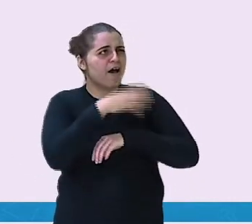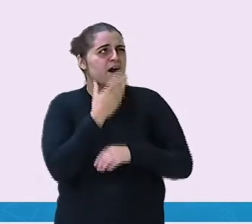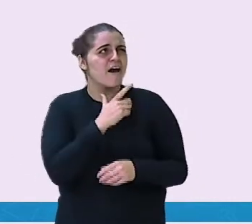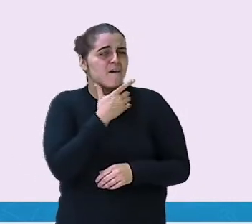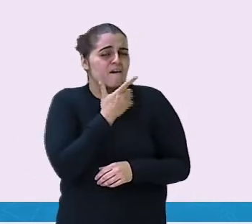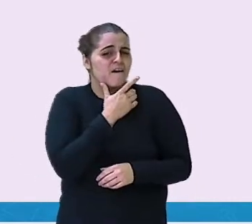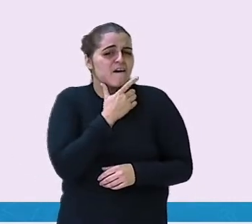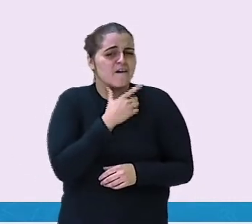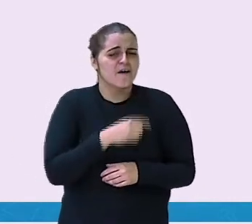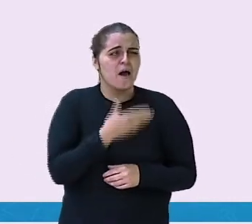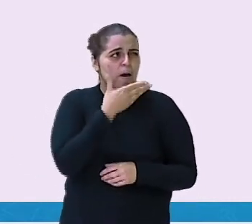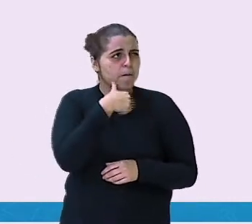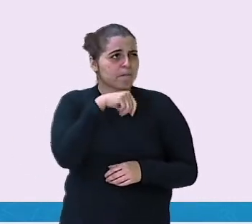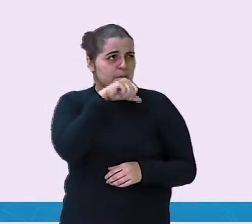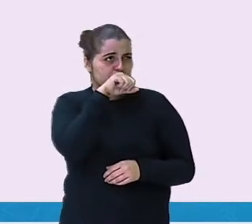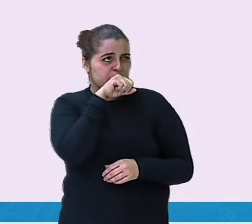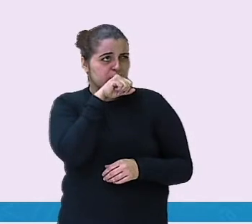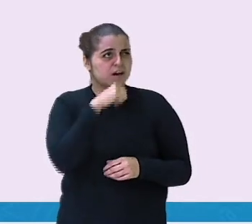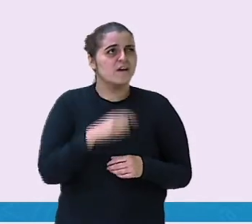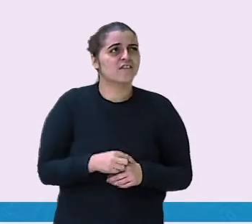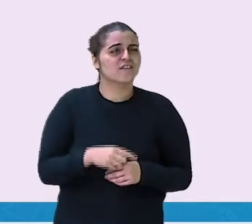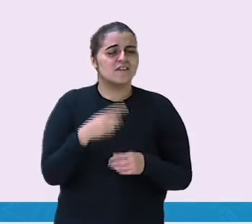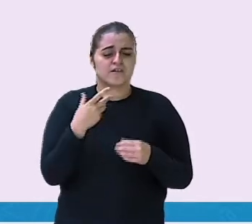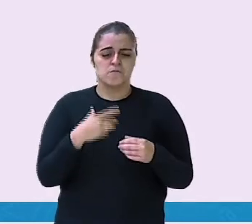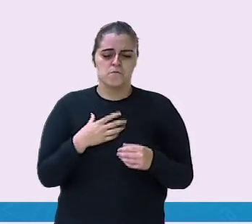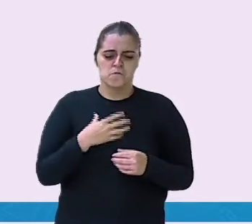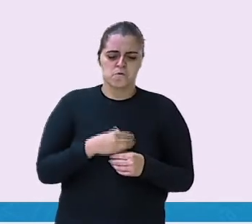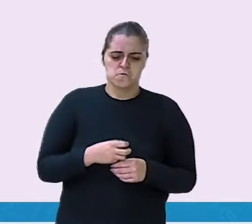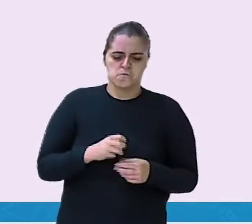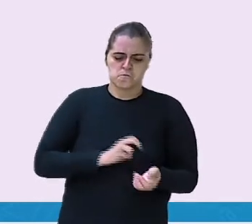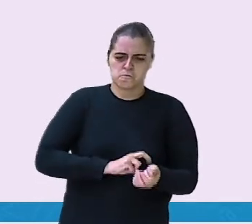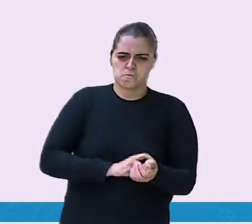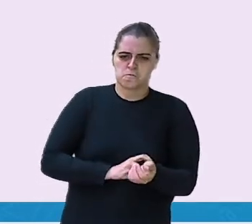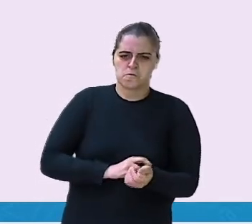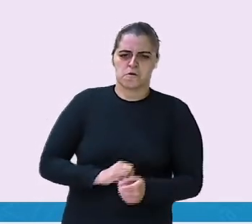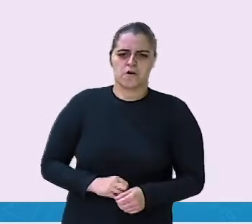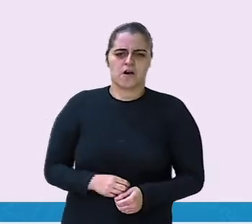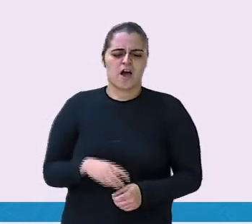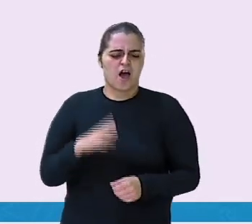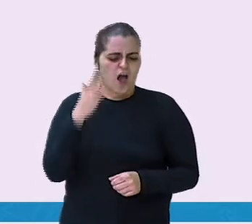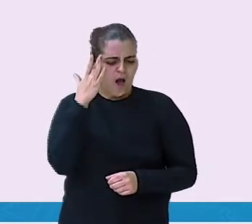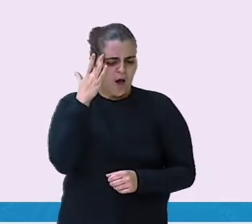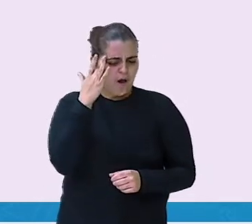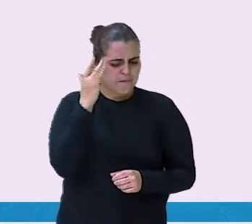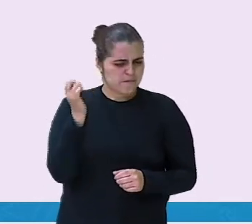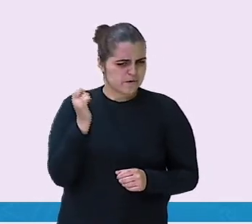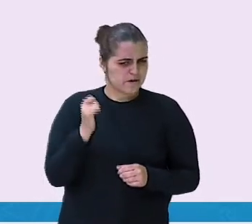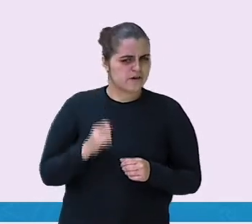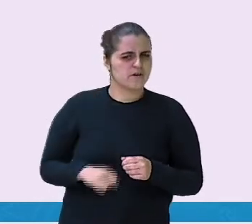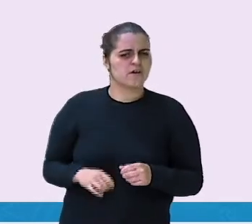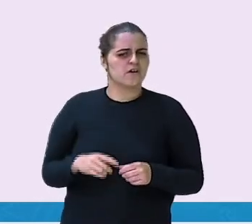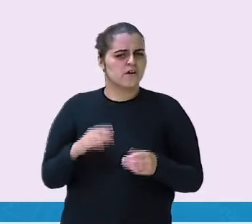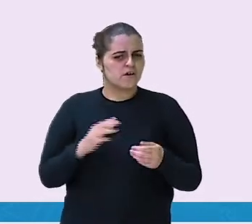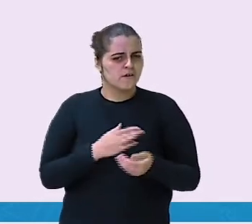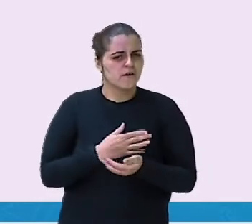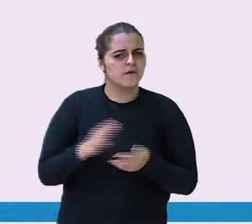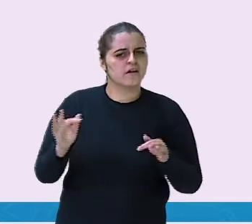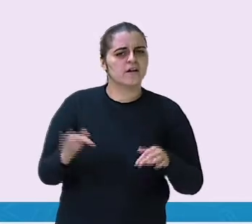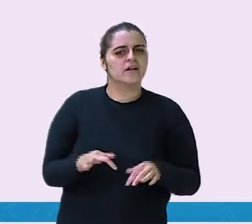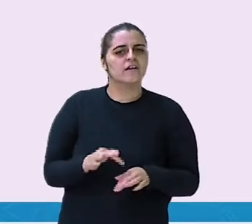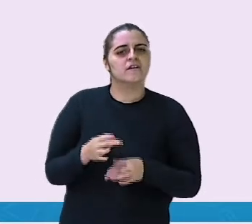contei. Mamãe, não achou graça nenhuma. Amanhã, começam as férias.